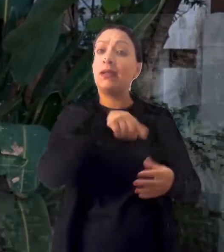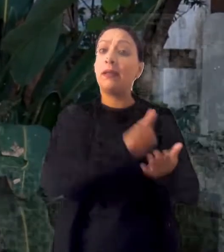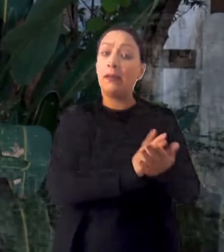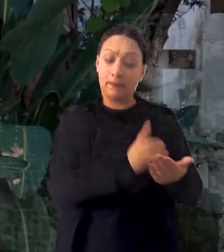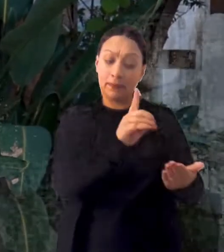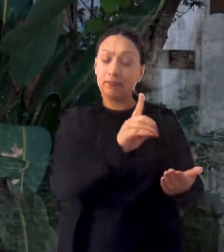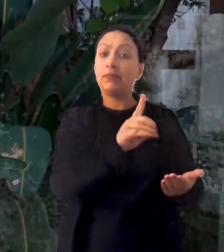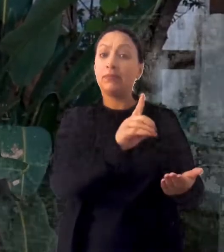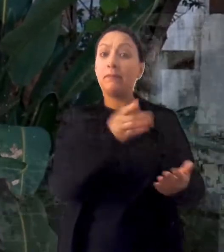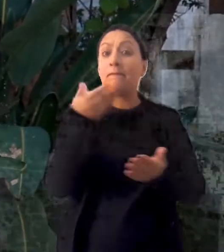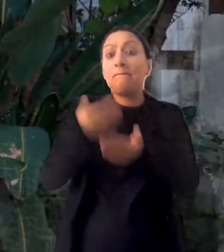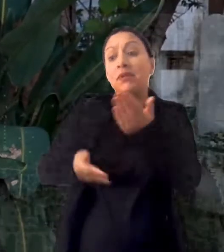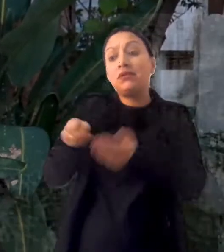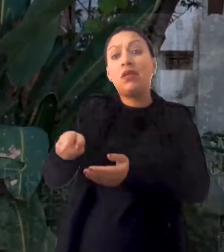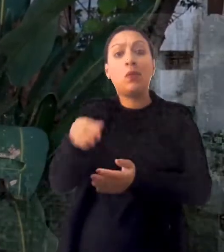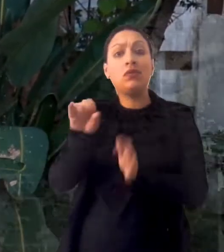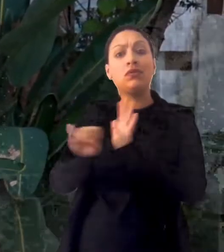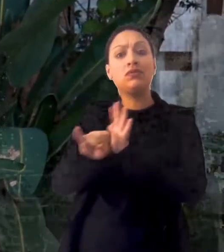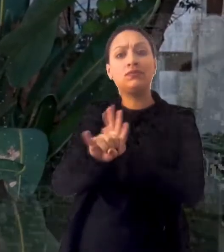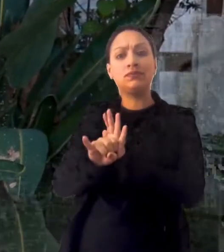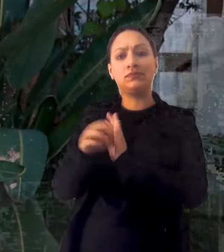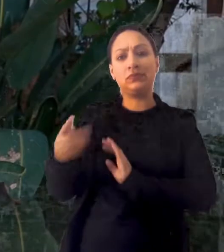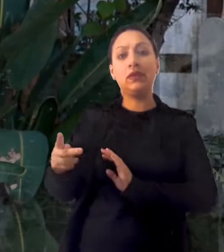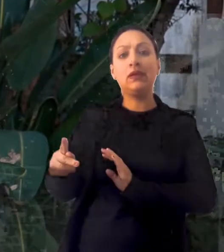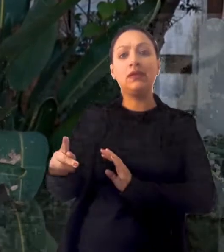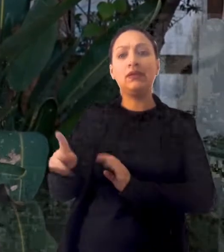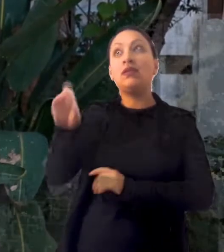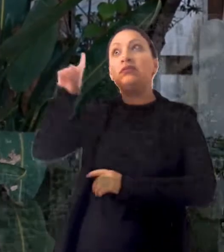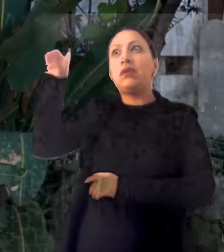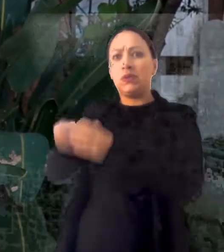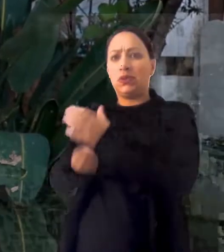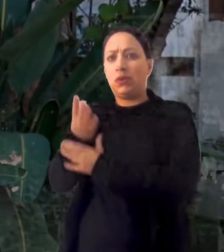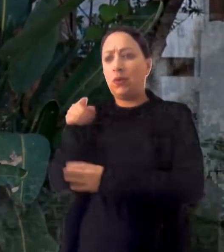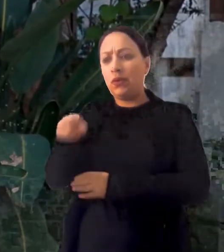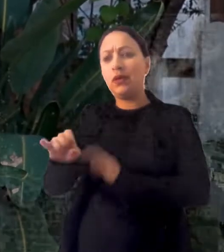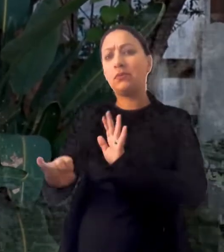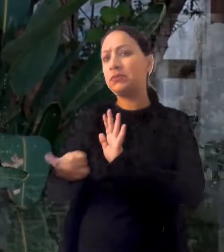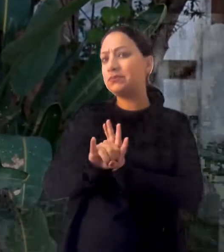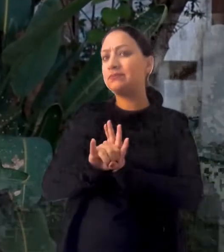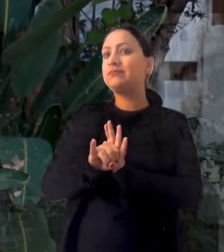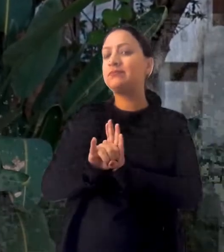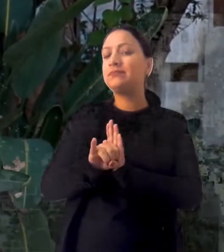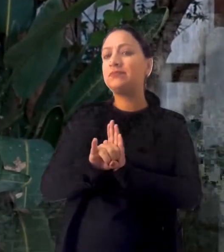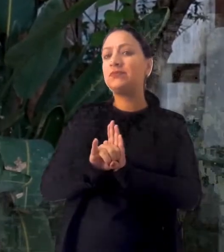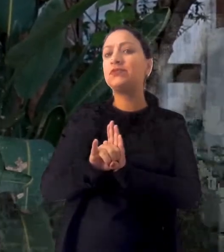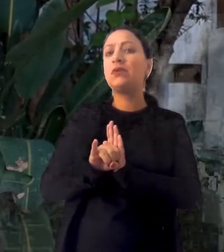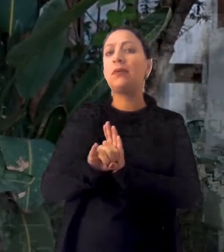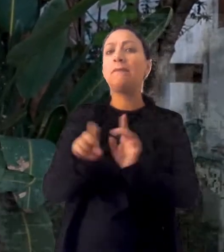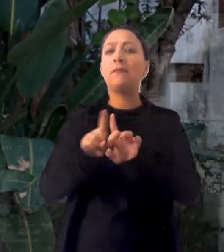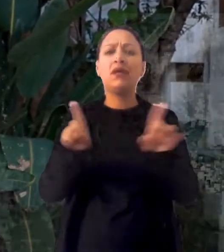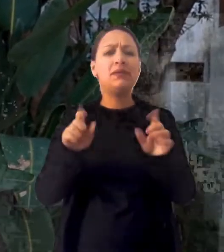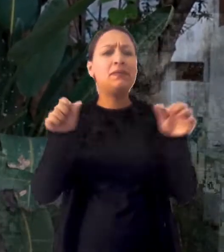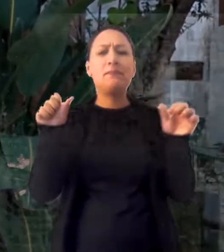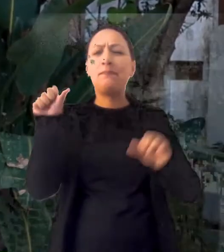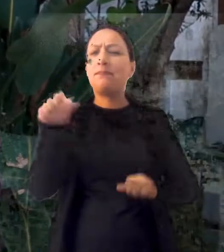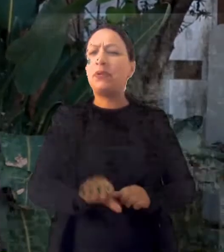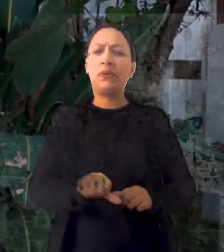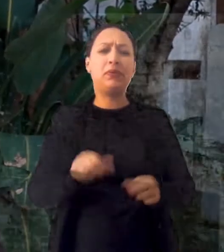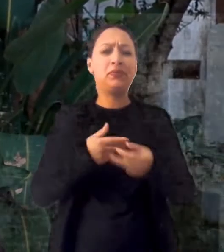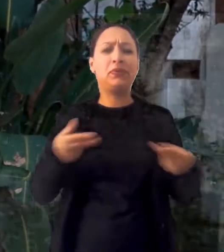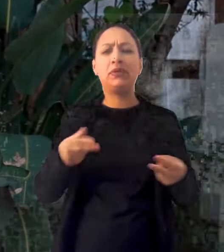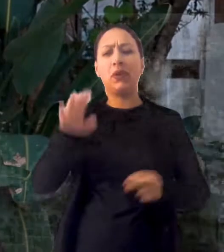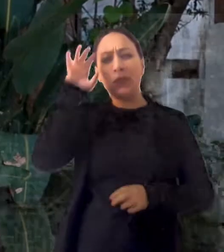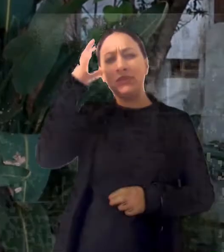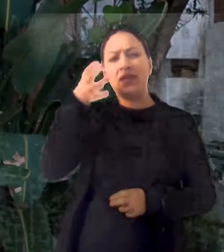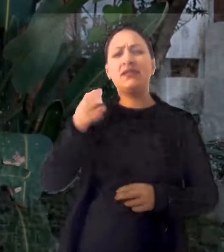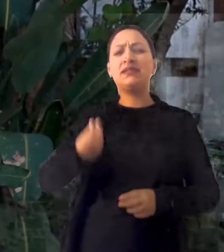havia perdido a sua identidade. Havia perdido a identidade para a qual o Senhor o havia criado. E acho que é uma das maiores tragédias que pode